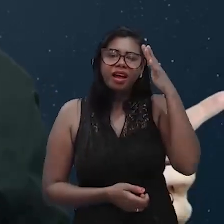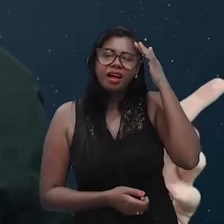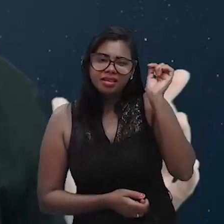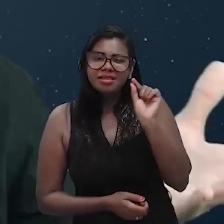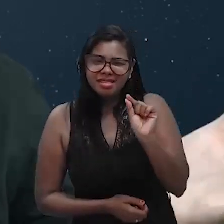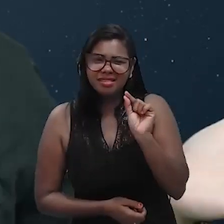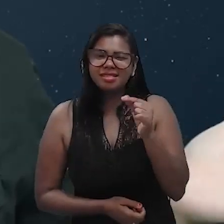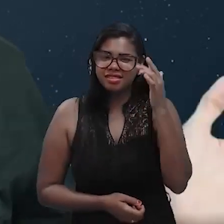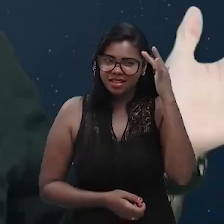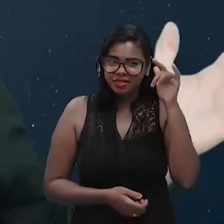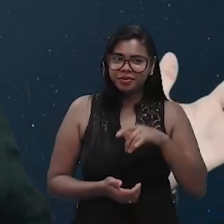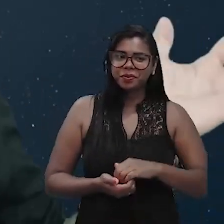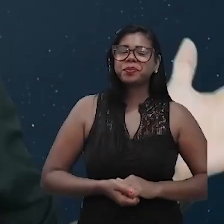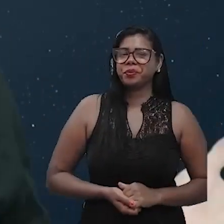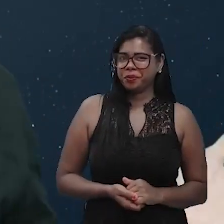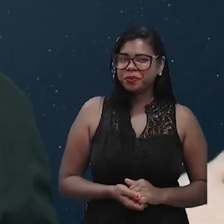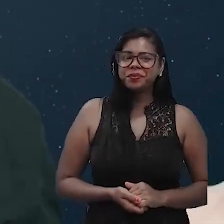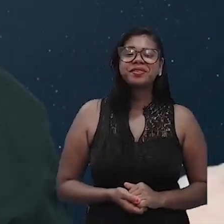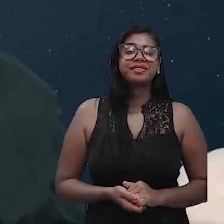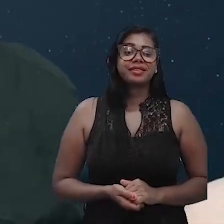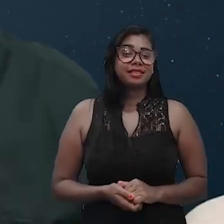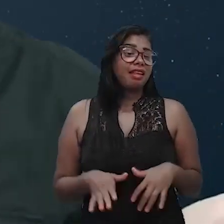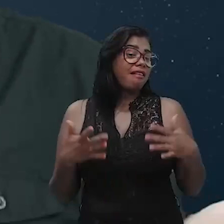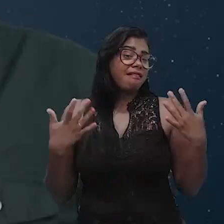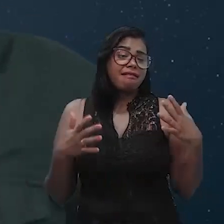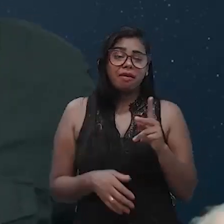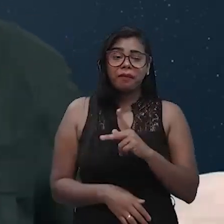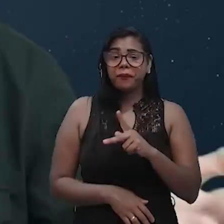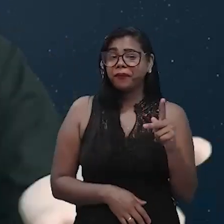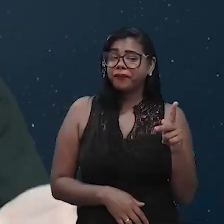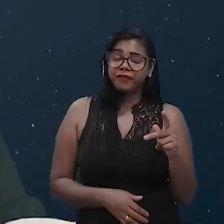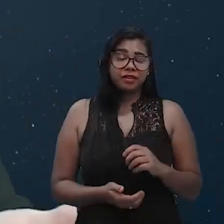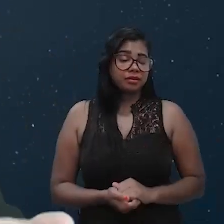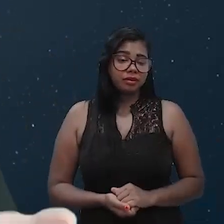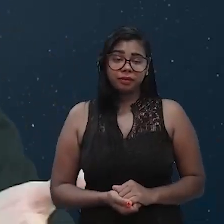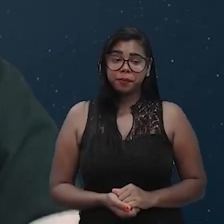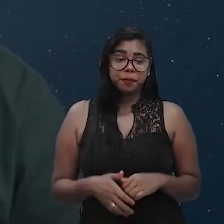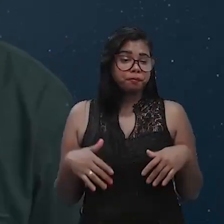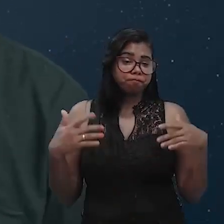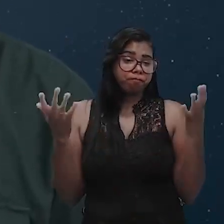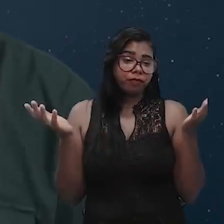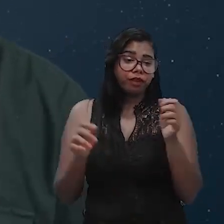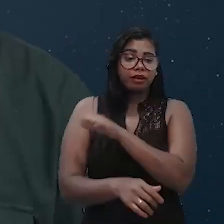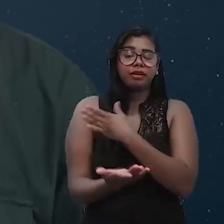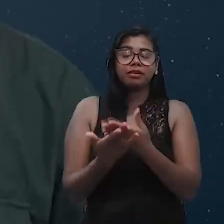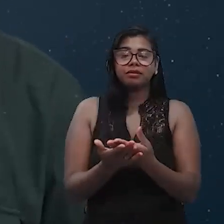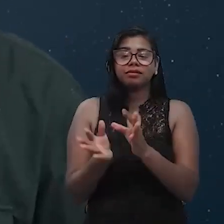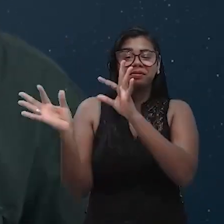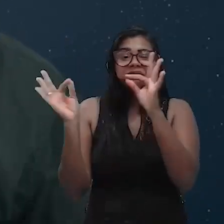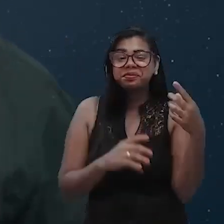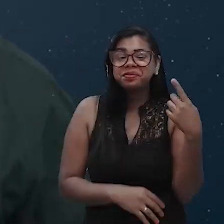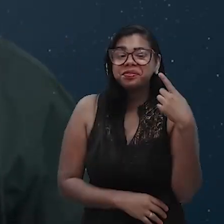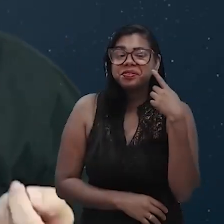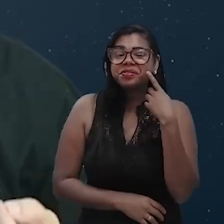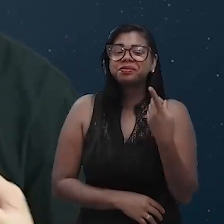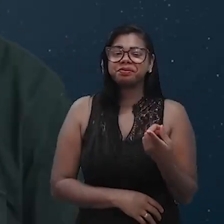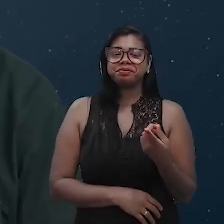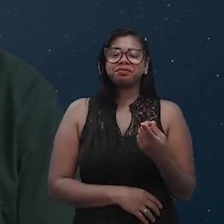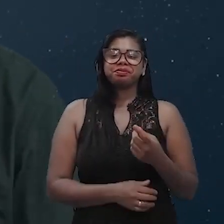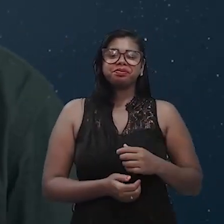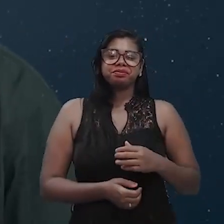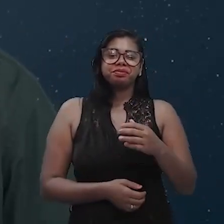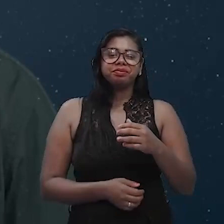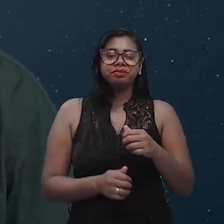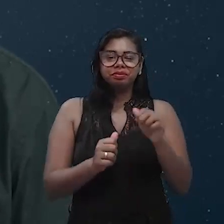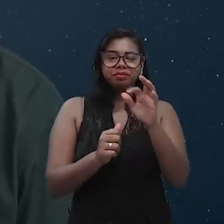que você sabe. Aí você deve ter, ah, Paulo, não sei o é DDP não. Oh, mequetrefe, presta atenção, quando você compra um aparelho elétrico, lembre